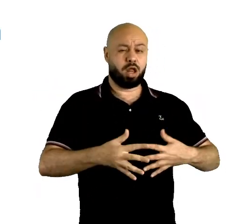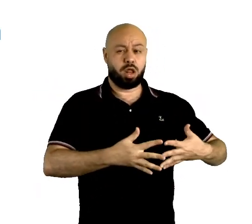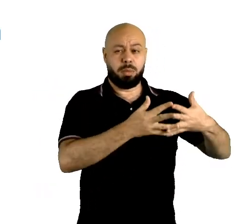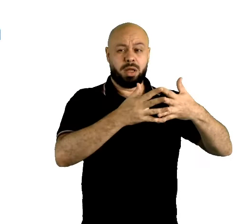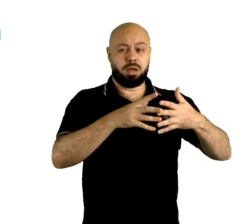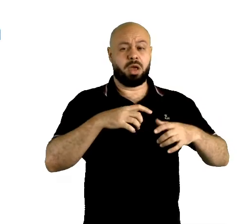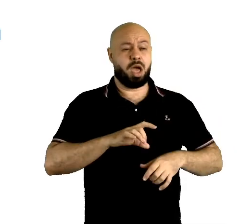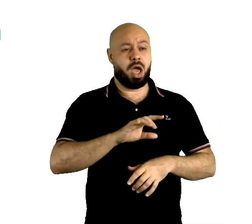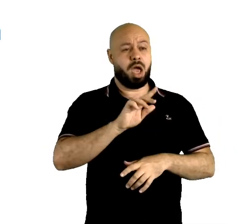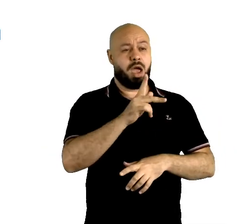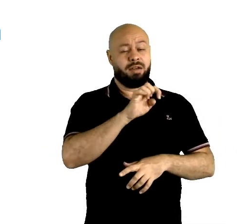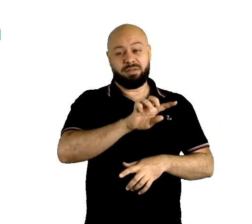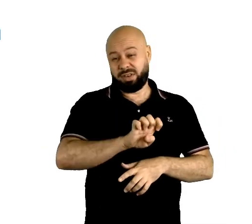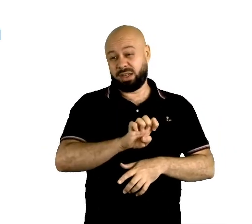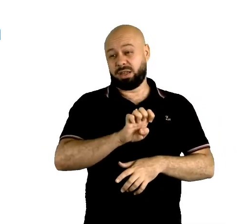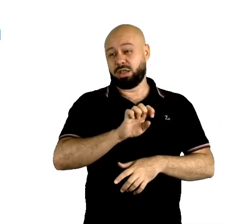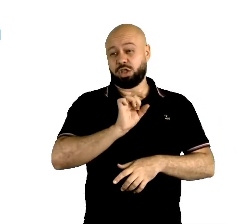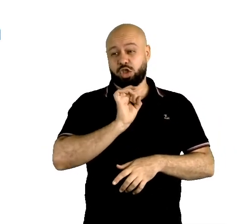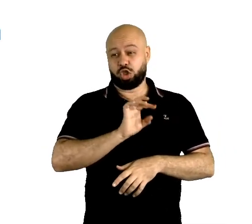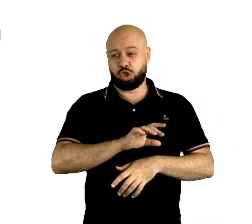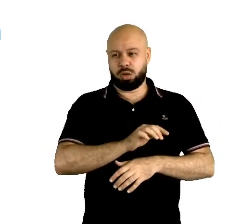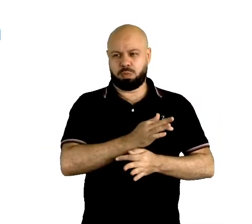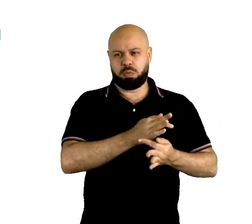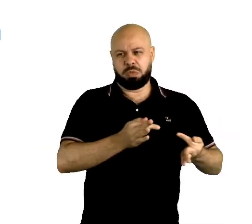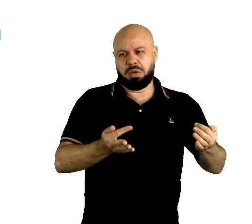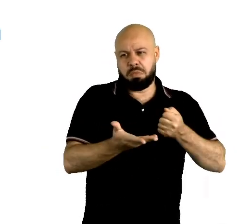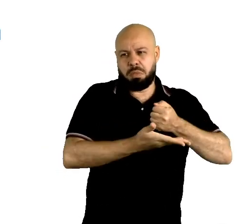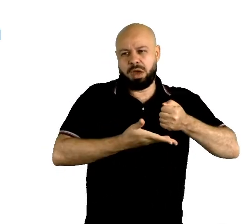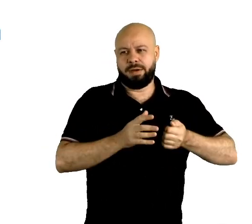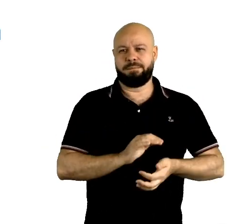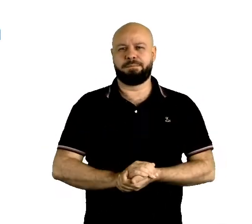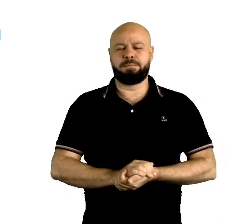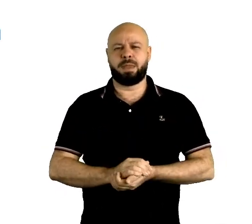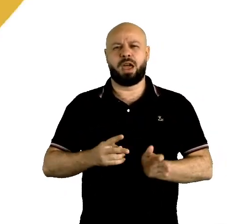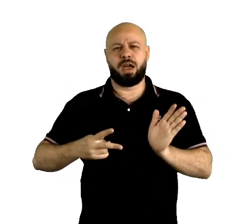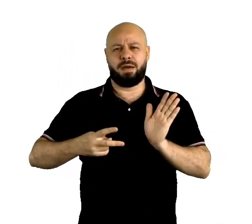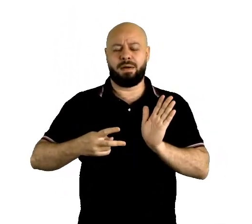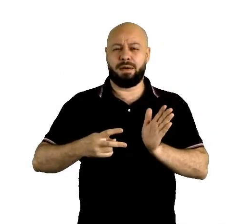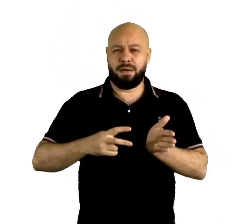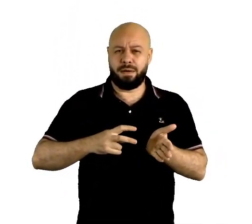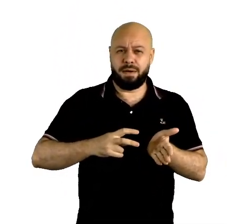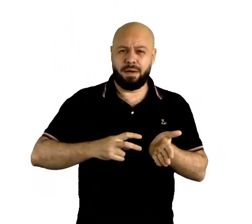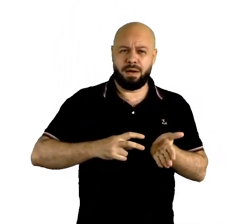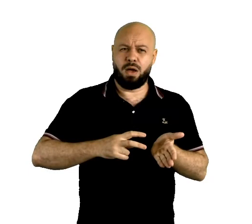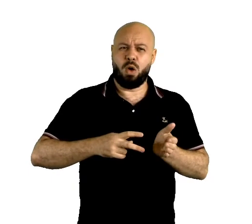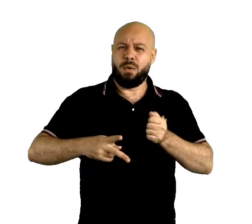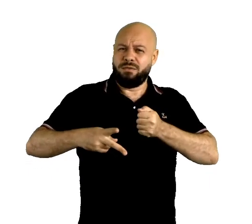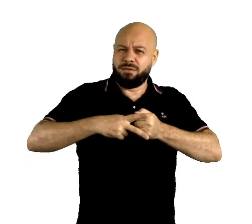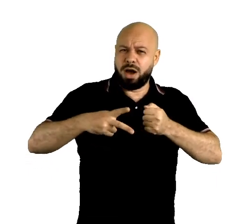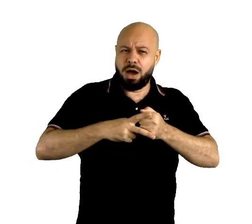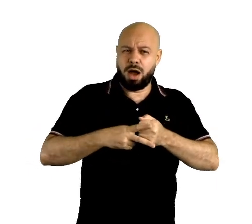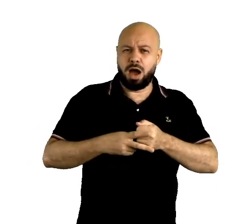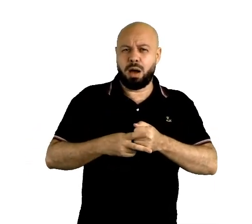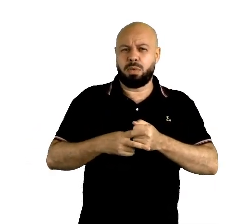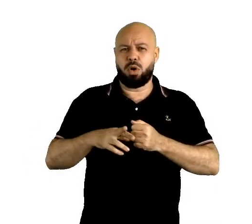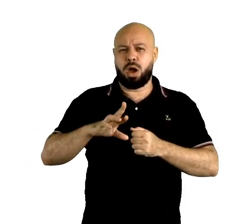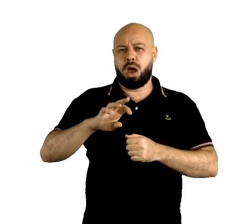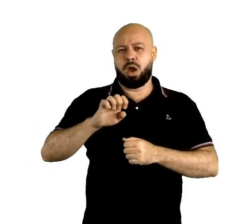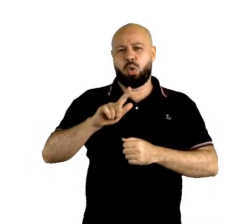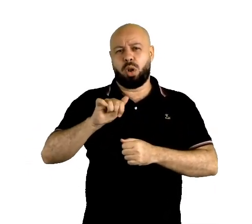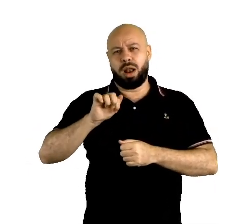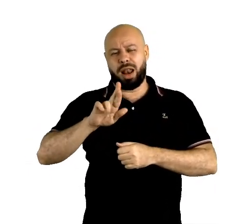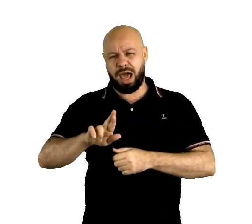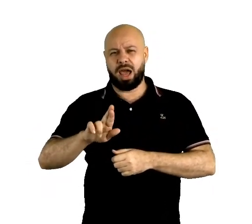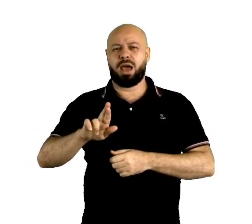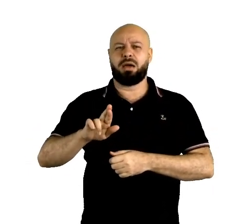um computador, simples e básico. Os verbos regulares e irregulares também sofrem essa alteração.